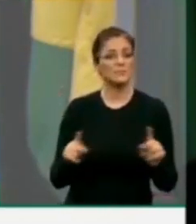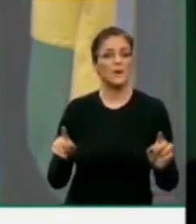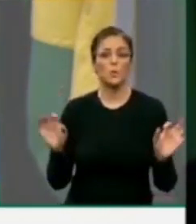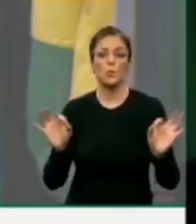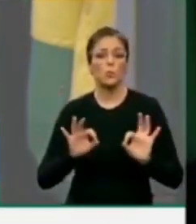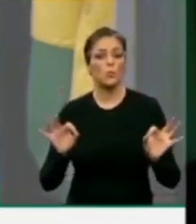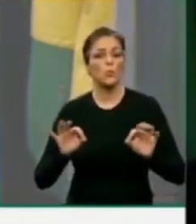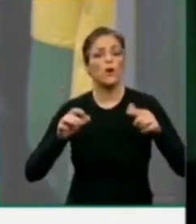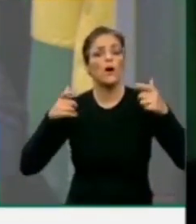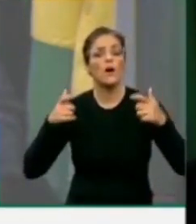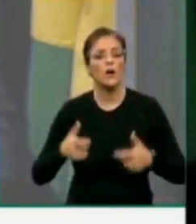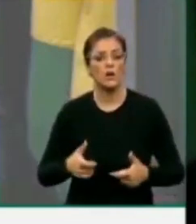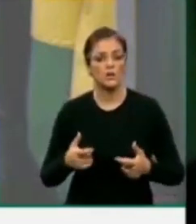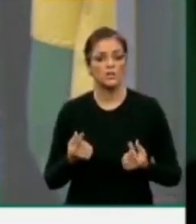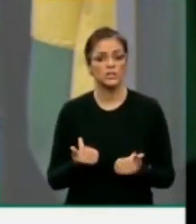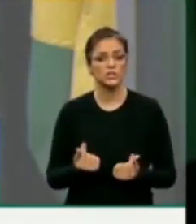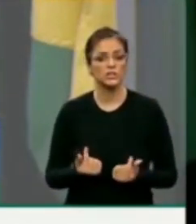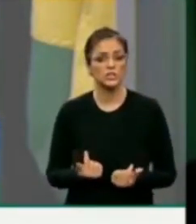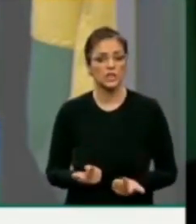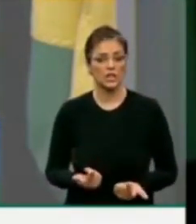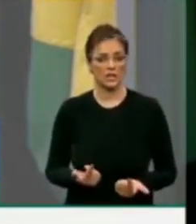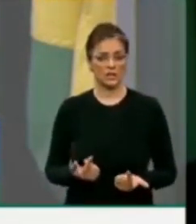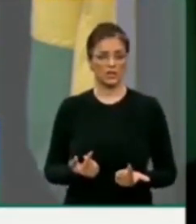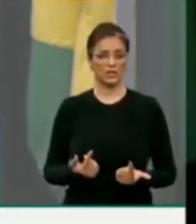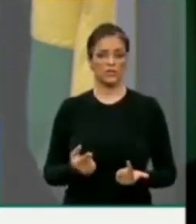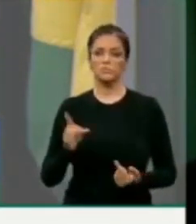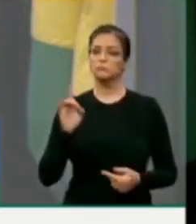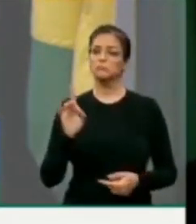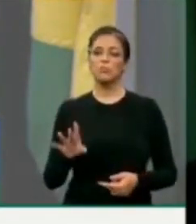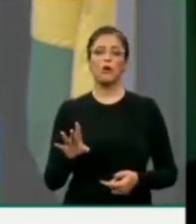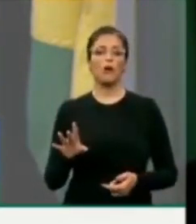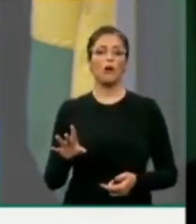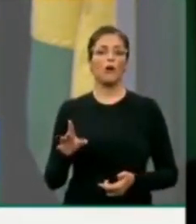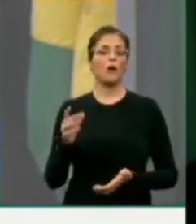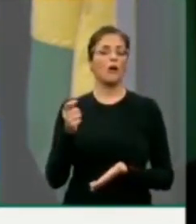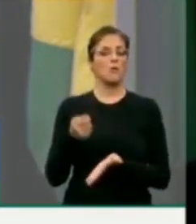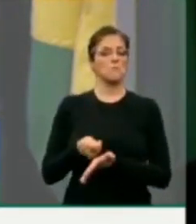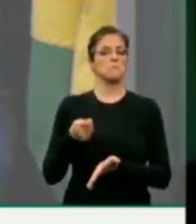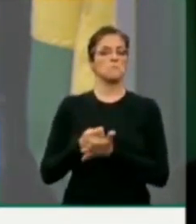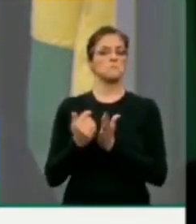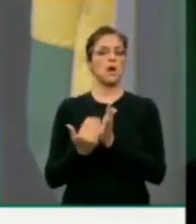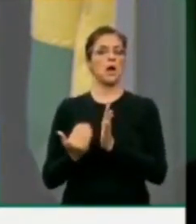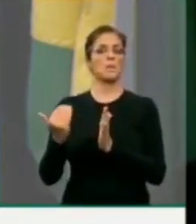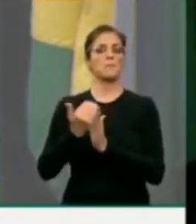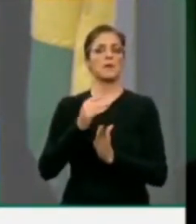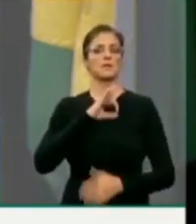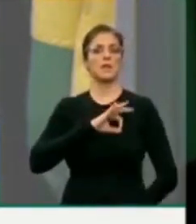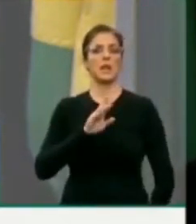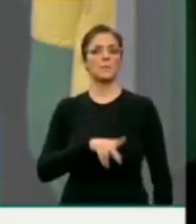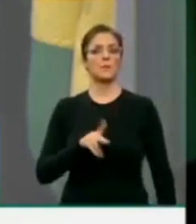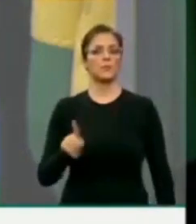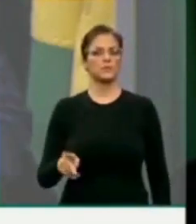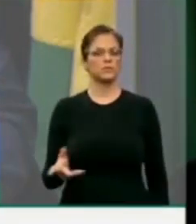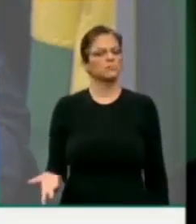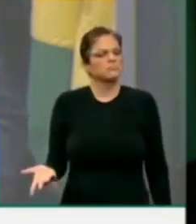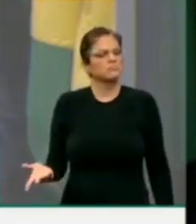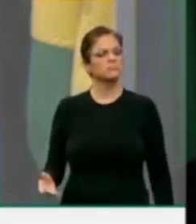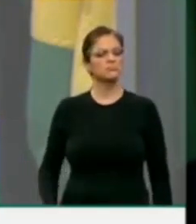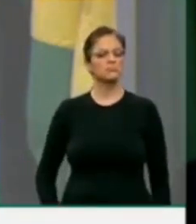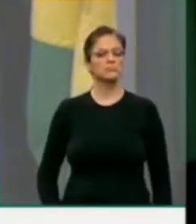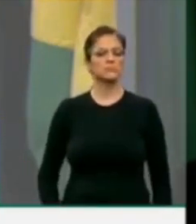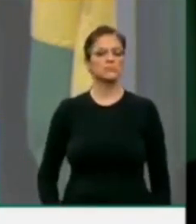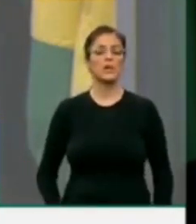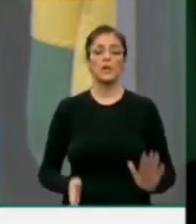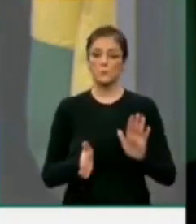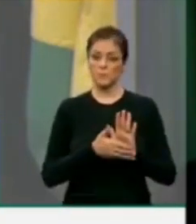um horizonte de investimentos para a educação, e sim somente aumento de salários de professores. A proposta do governo